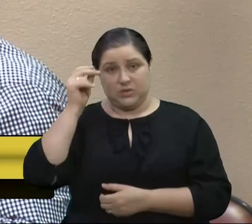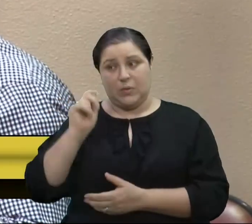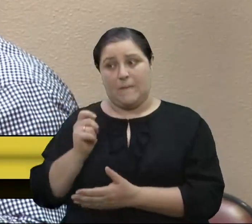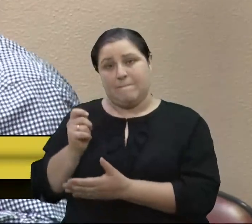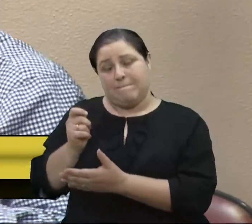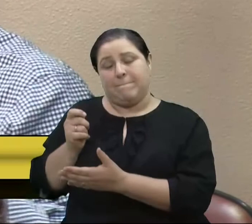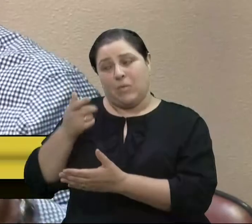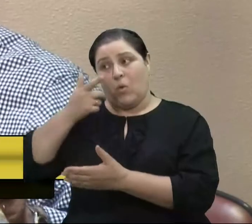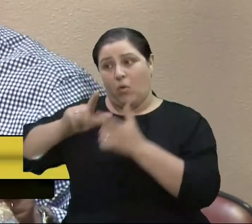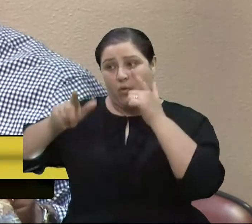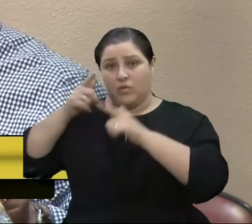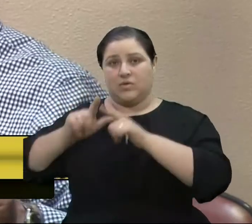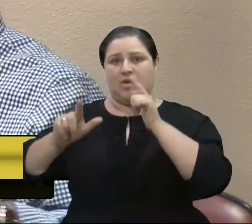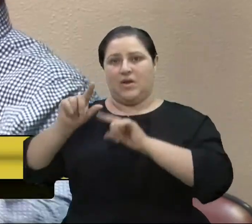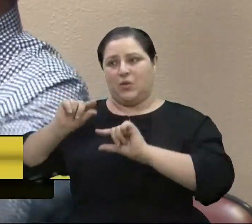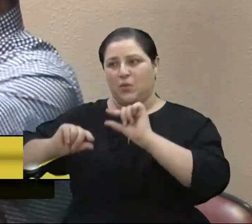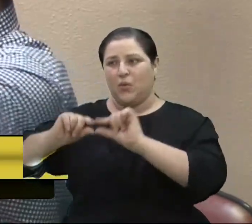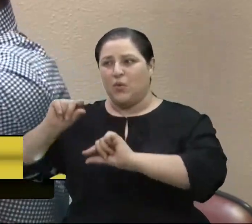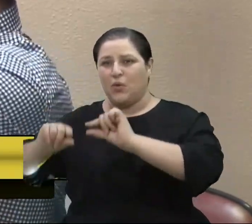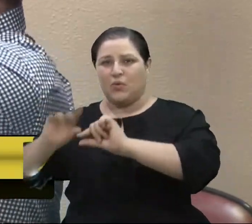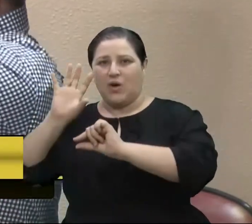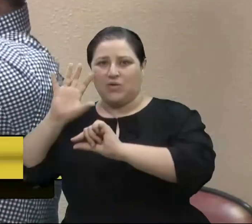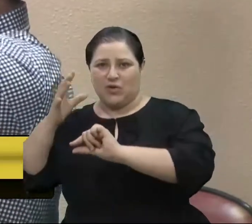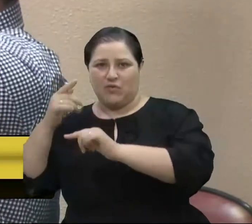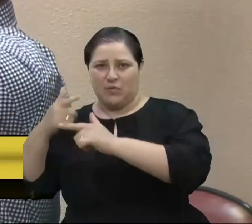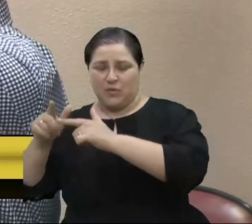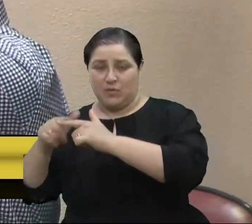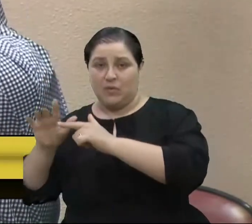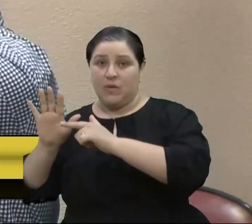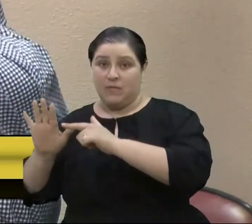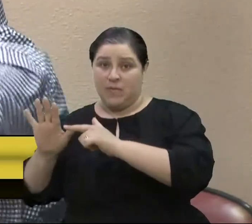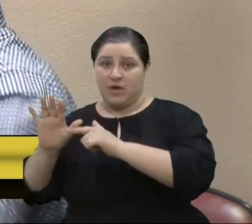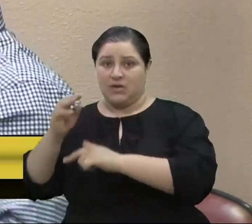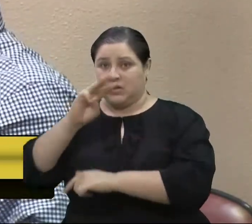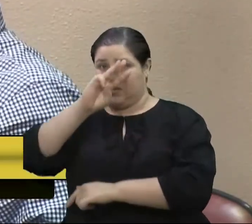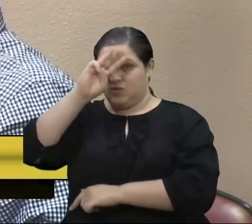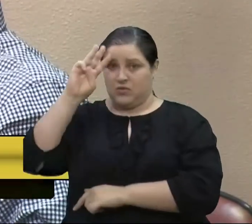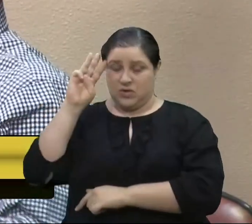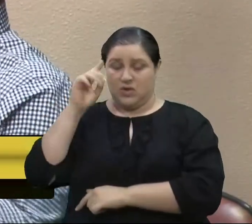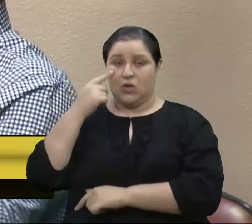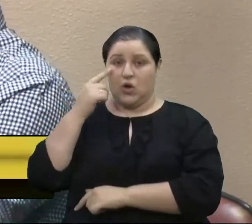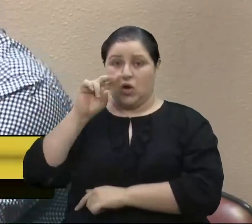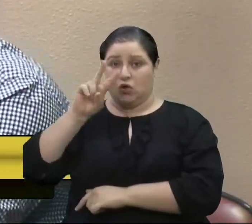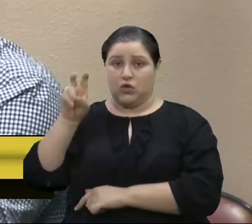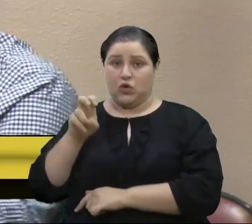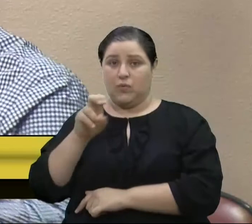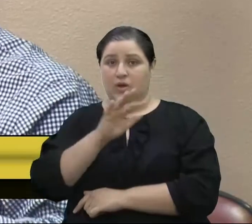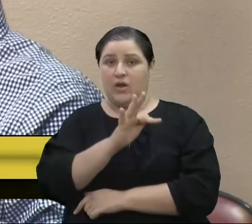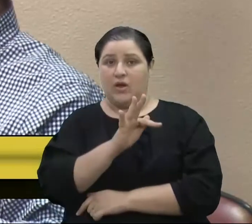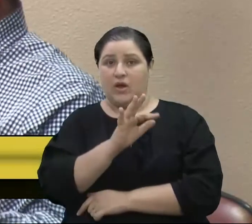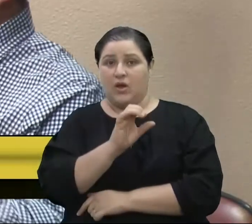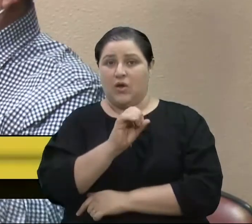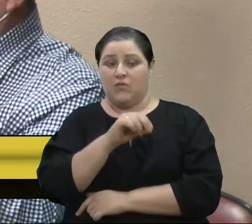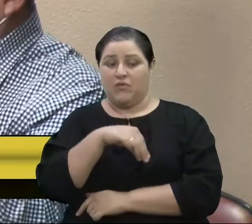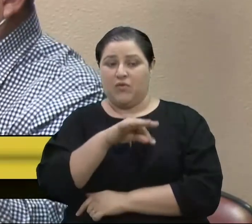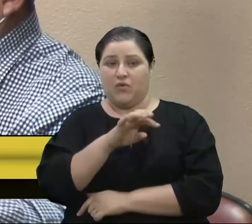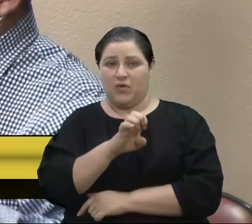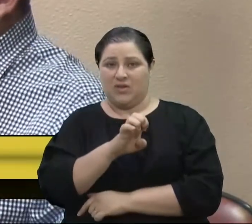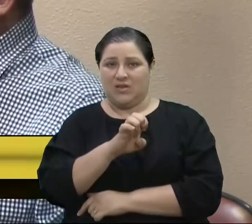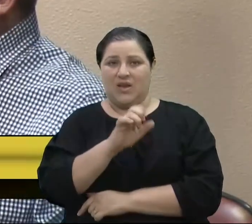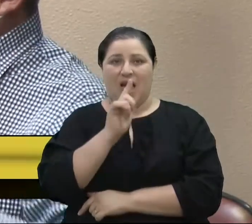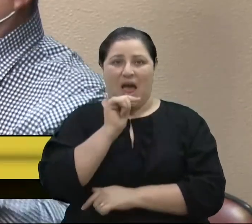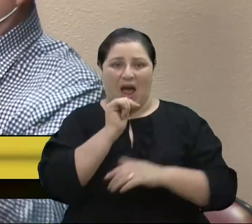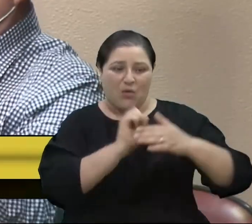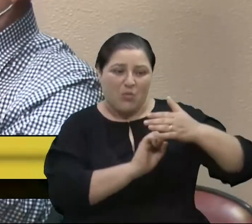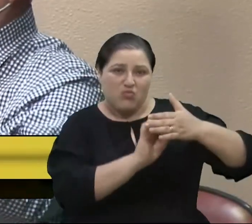fogo, fazendo a sua parte. Agora, nessa questão Juliano da Fonte, que poderia, sim, oportunizar